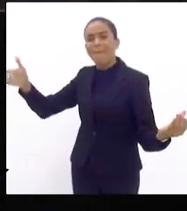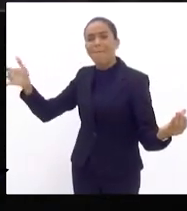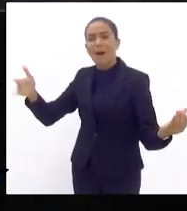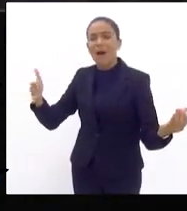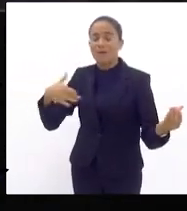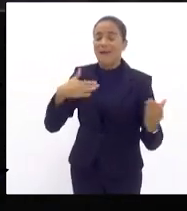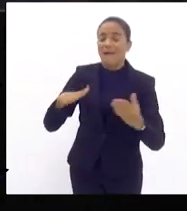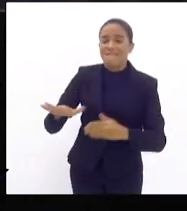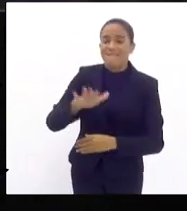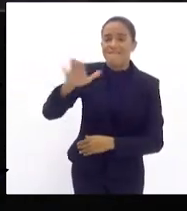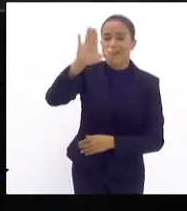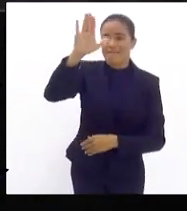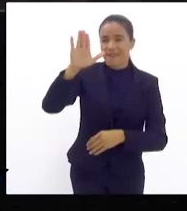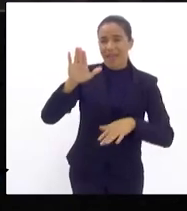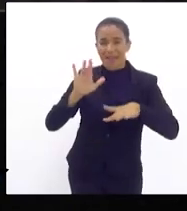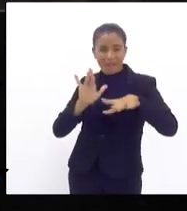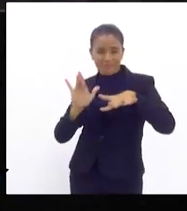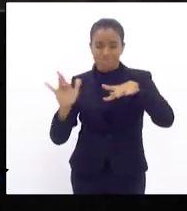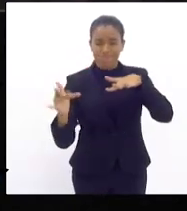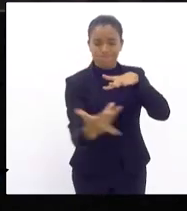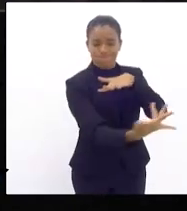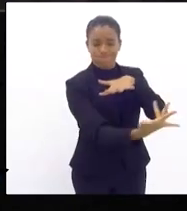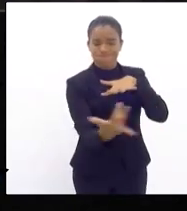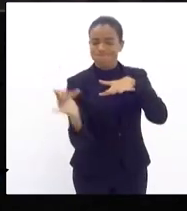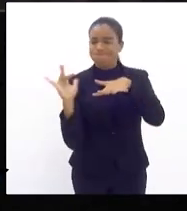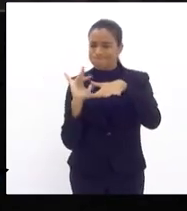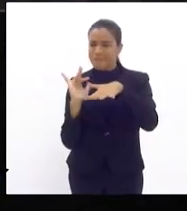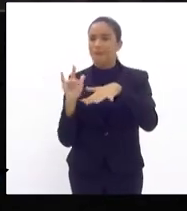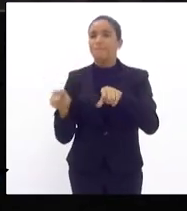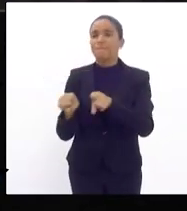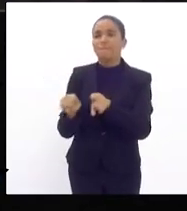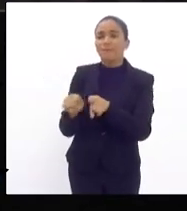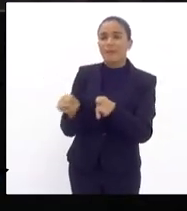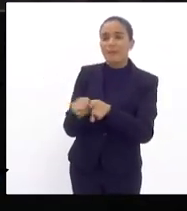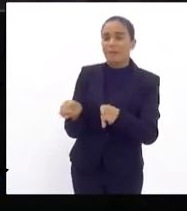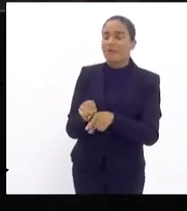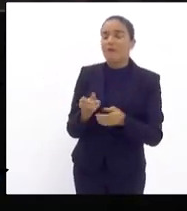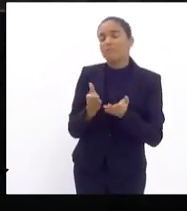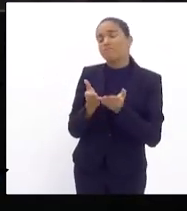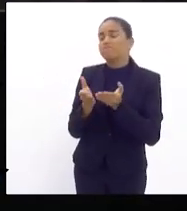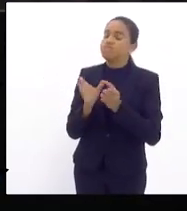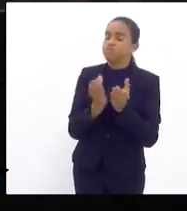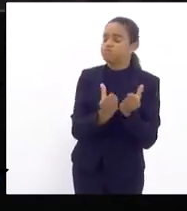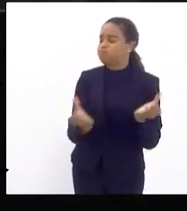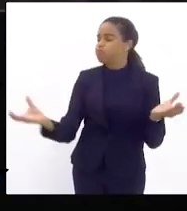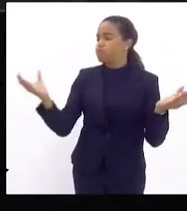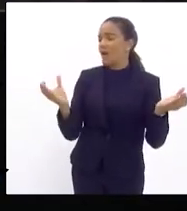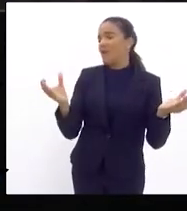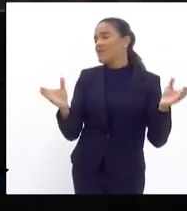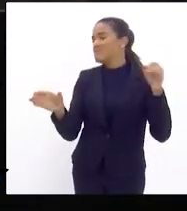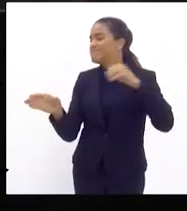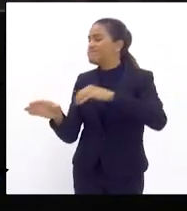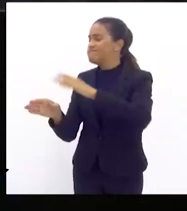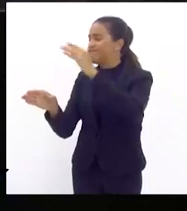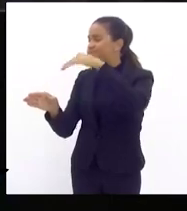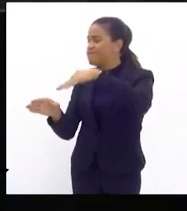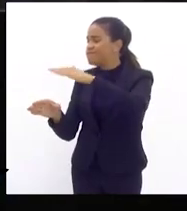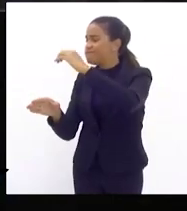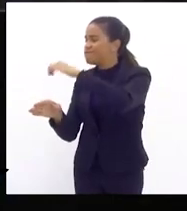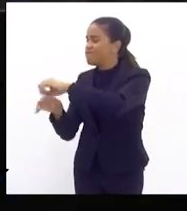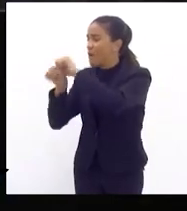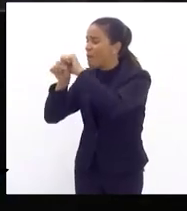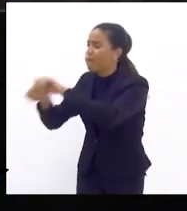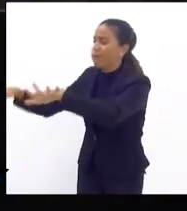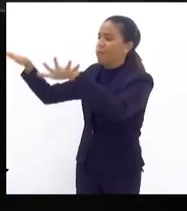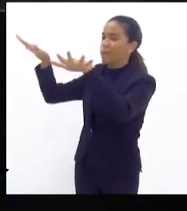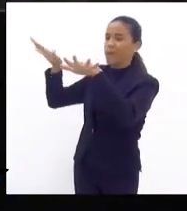favela da periferia ou eles vão cair numa galinha de gaspuviais que vai parar no valão vai parar no rio e que vai parar parando ou na baía